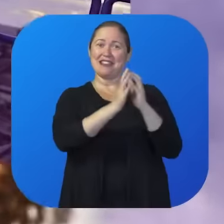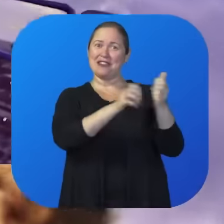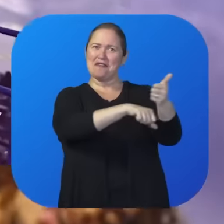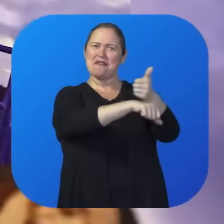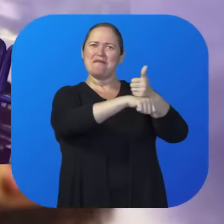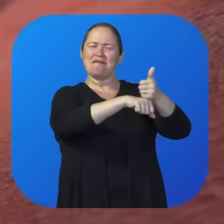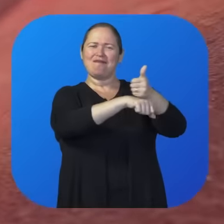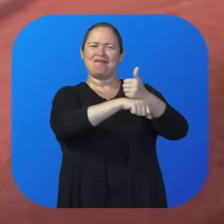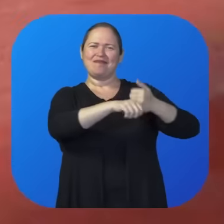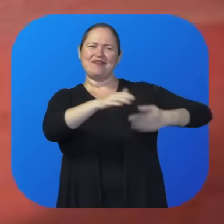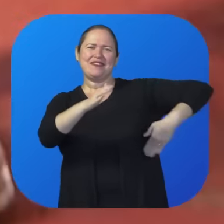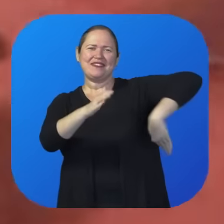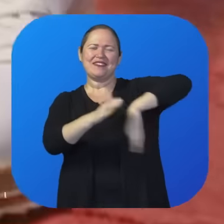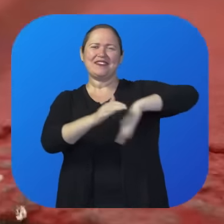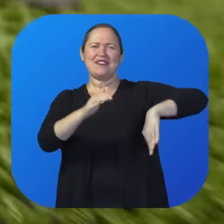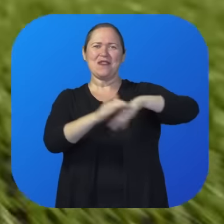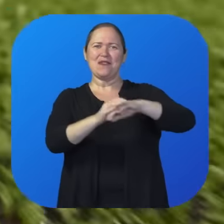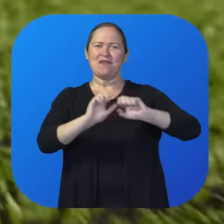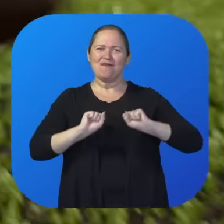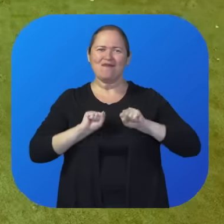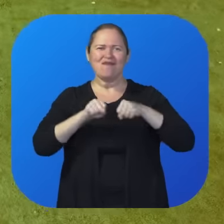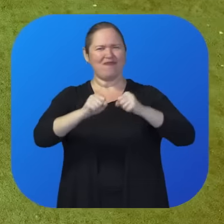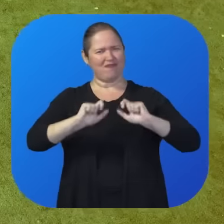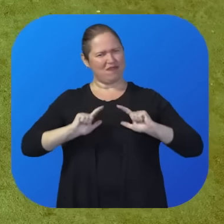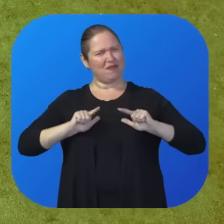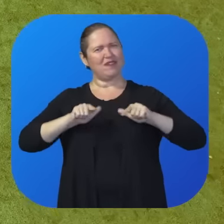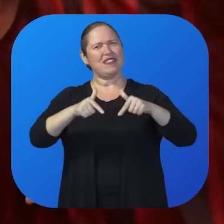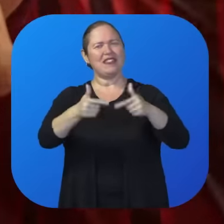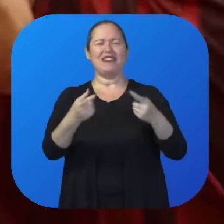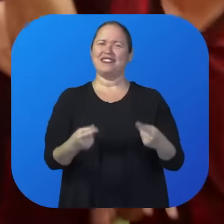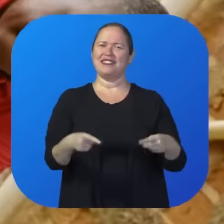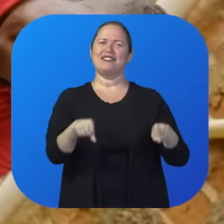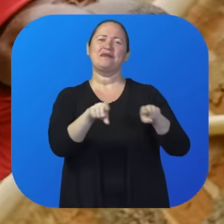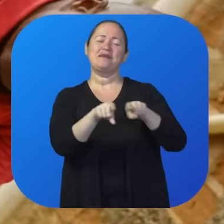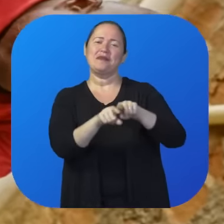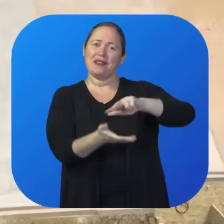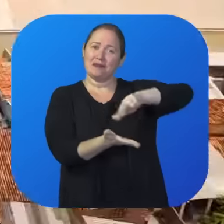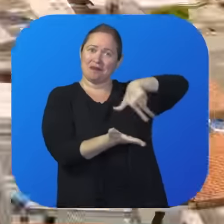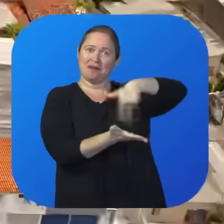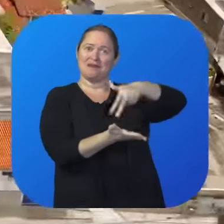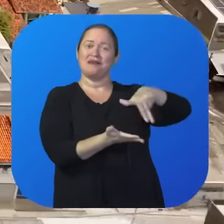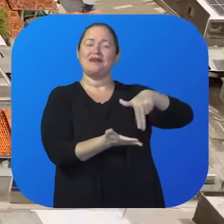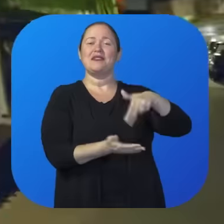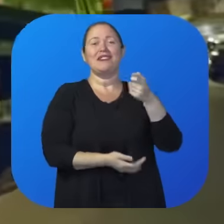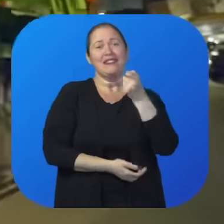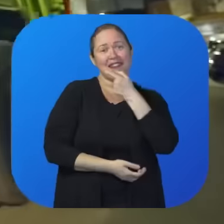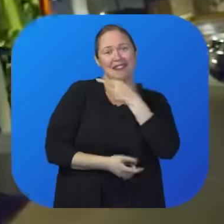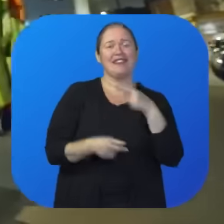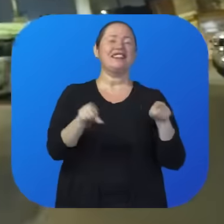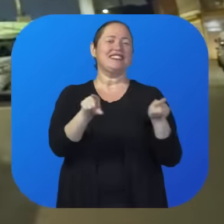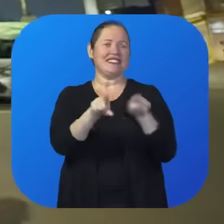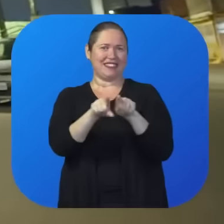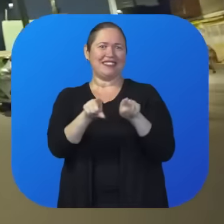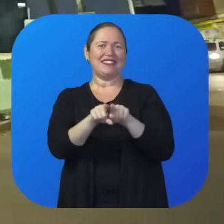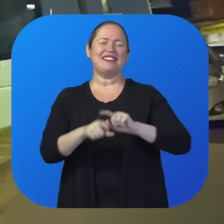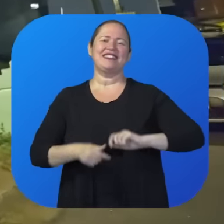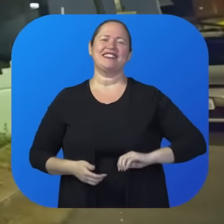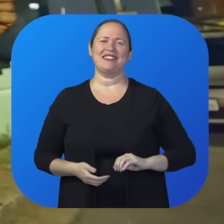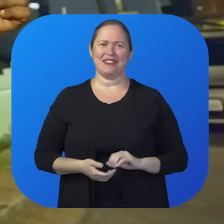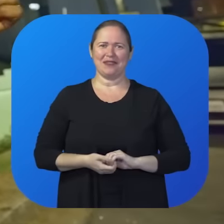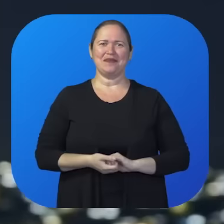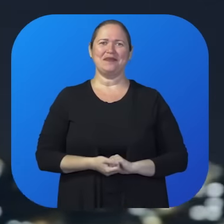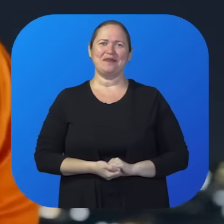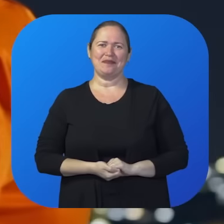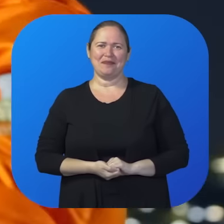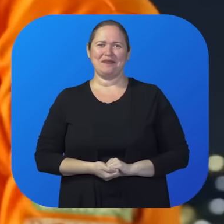Recife gera na alta, no jogo, na raça, na parceria, na batalha, no passo e na